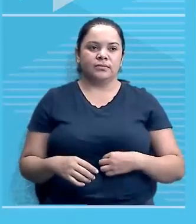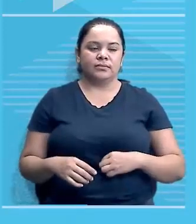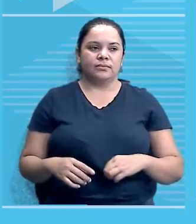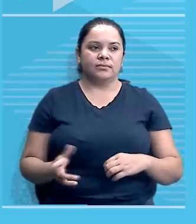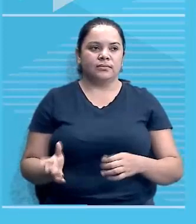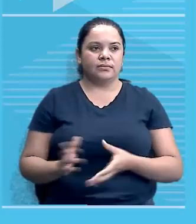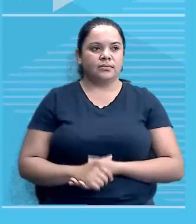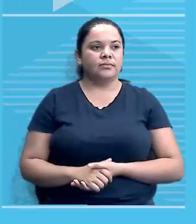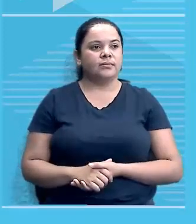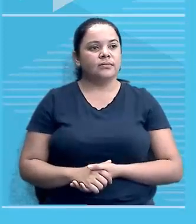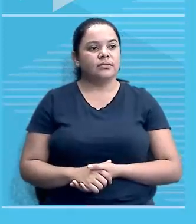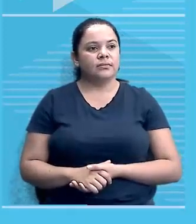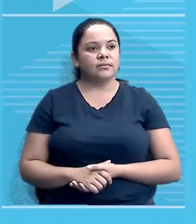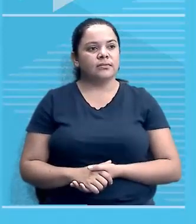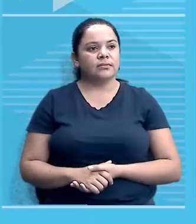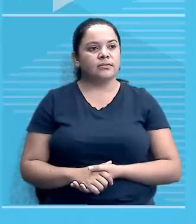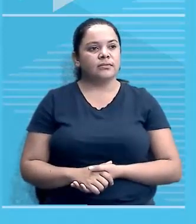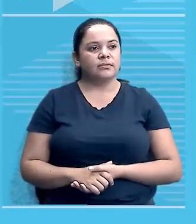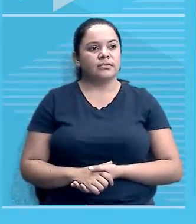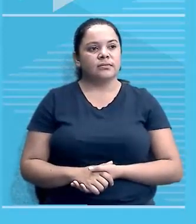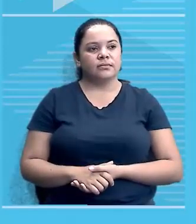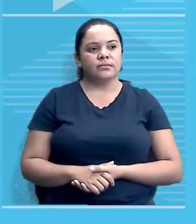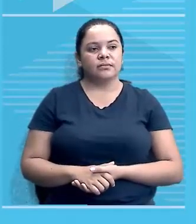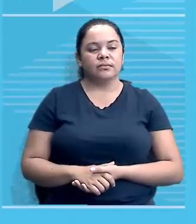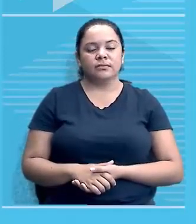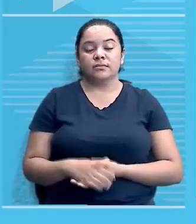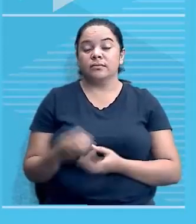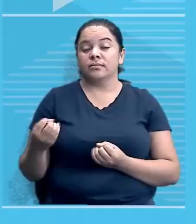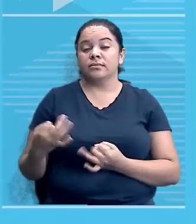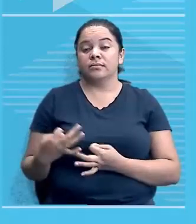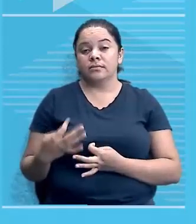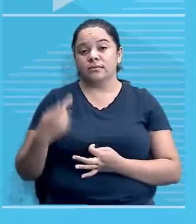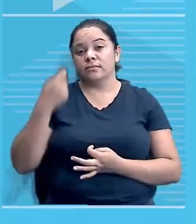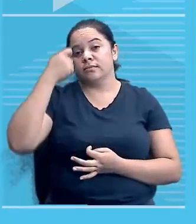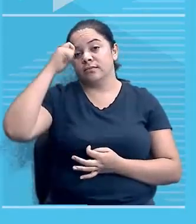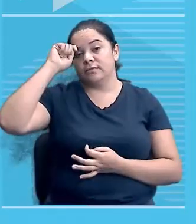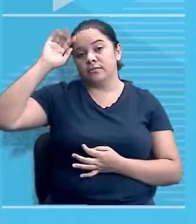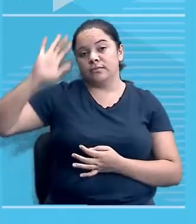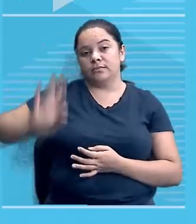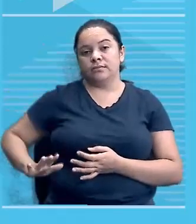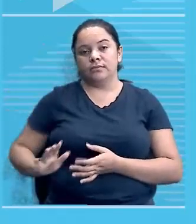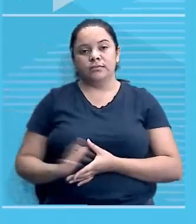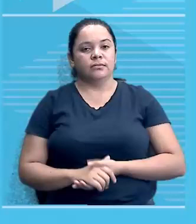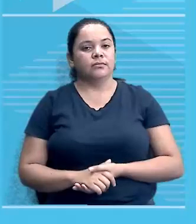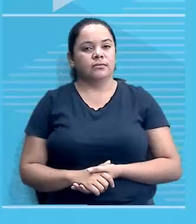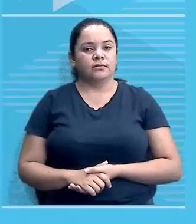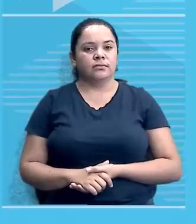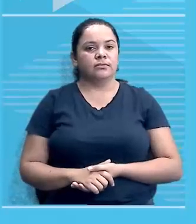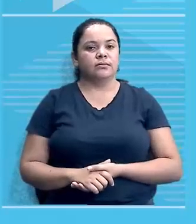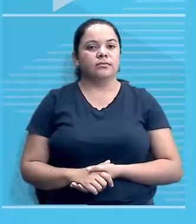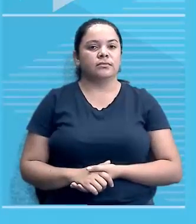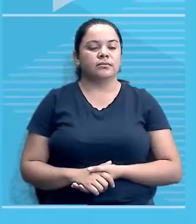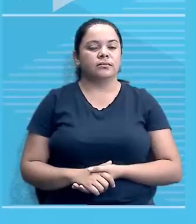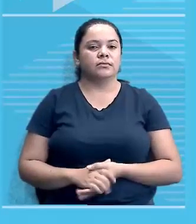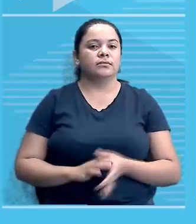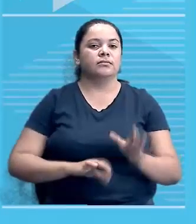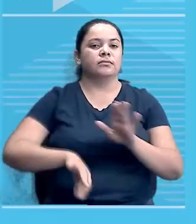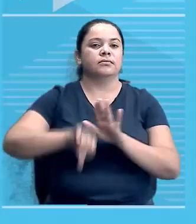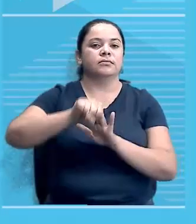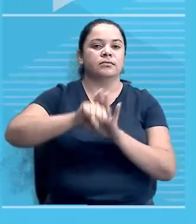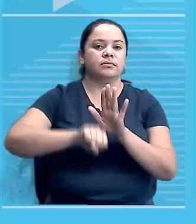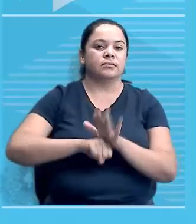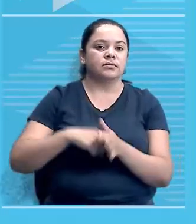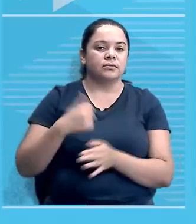local. Então vamos lá, o local é a África, continente africano, de boa. Agora, o tempo é o século XIX, é 1800